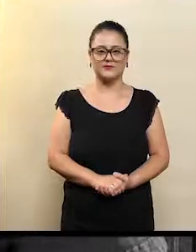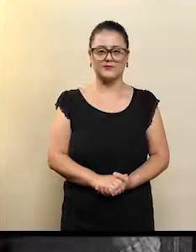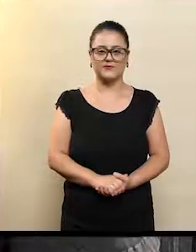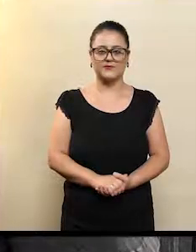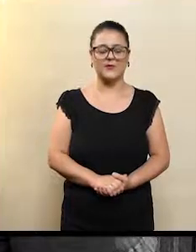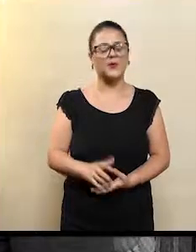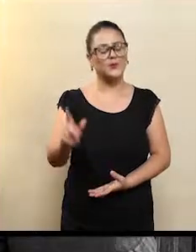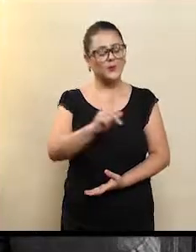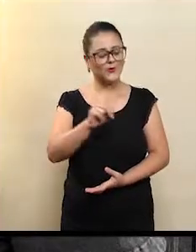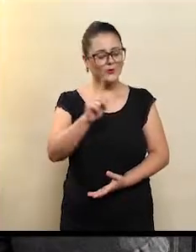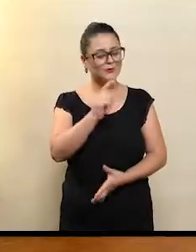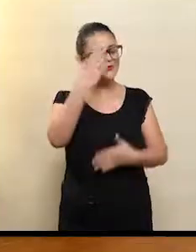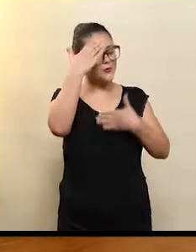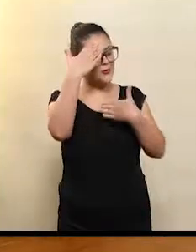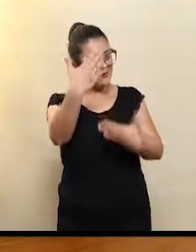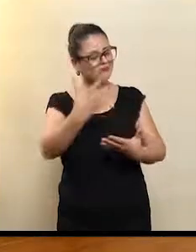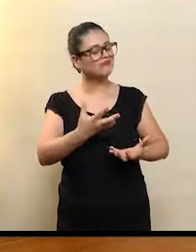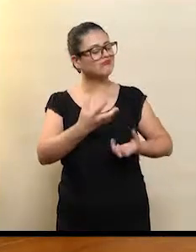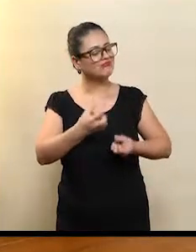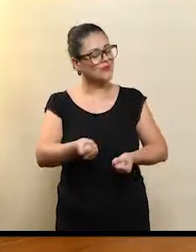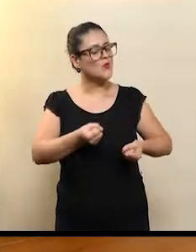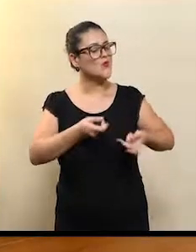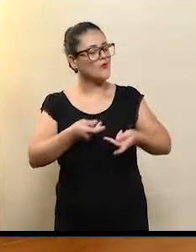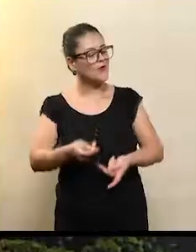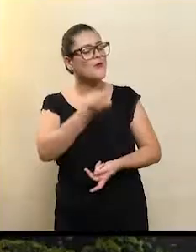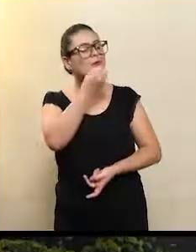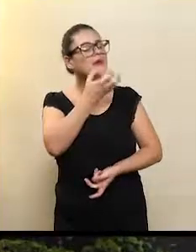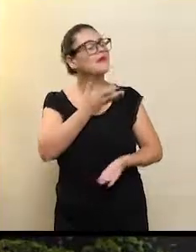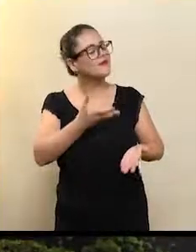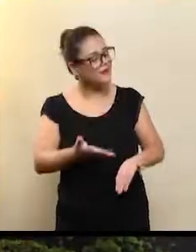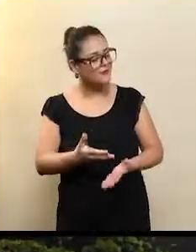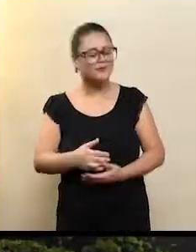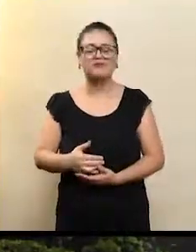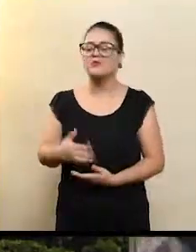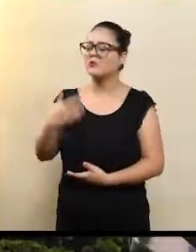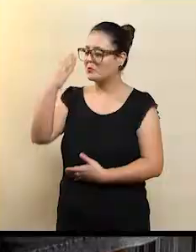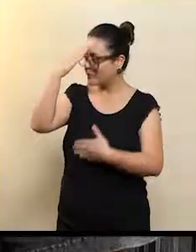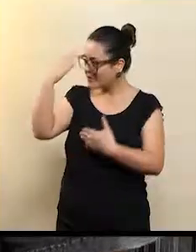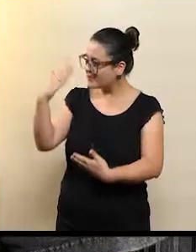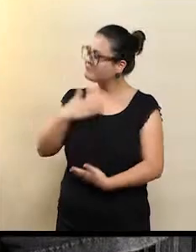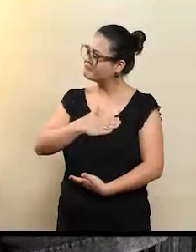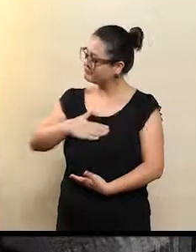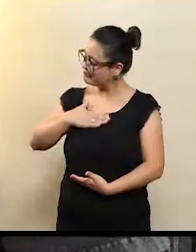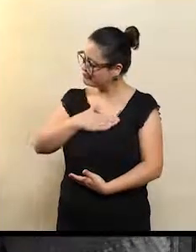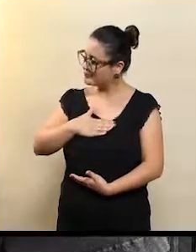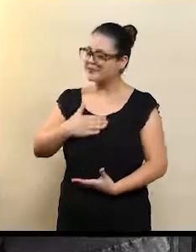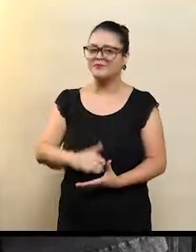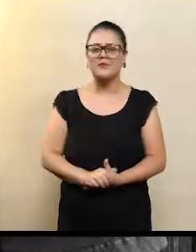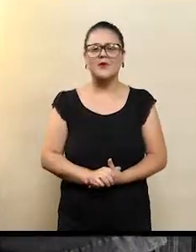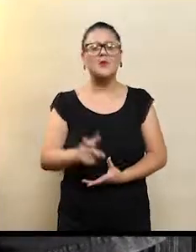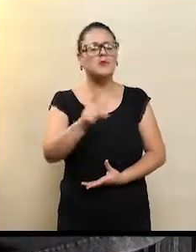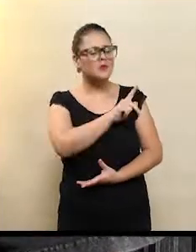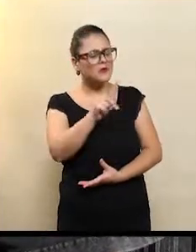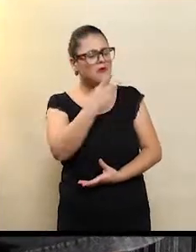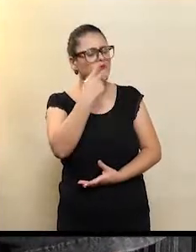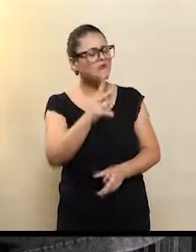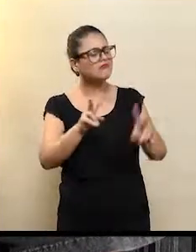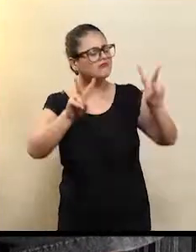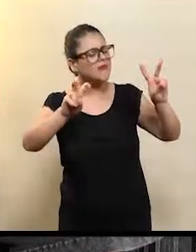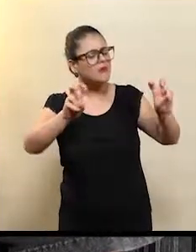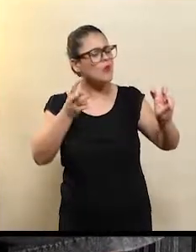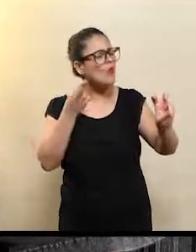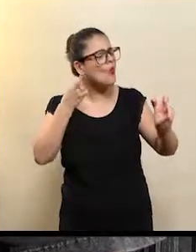Professor, muito obrigada por aceitar nosso convite. Bem-vindo ao nosso programa. Obrigado, é prazer. Professor, vamos falar sobre surdez e os